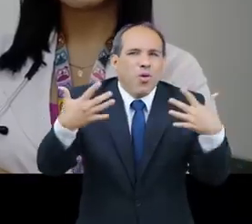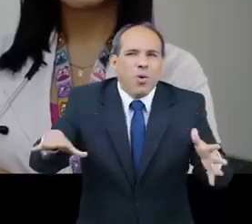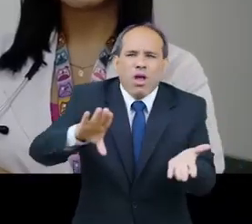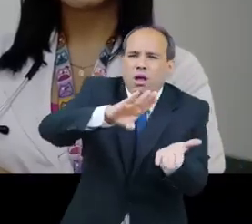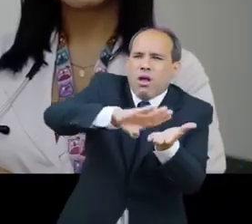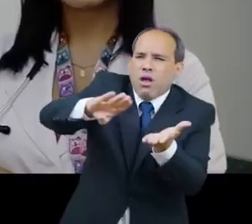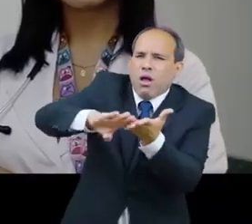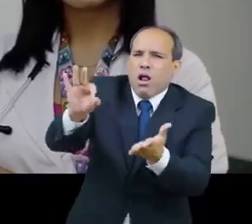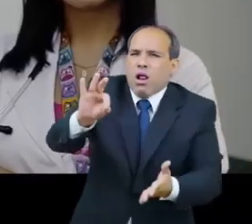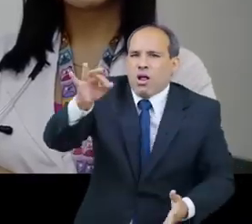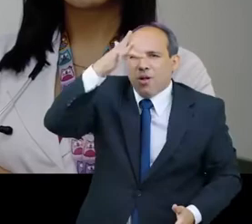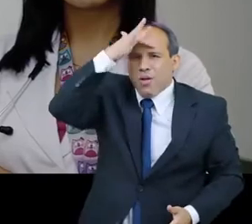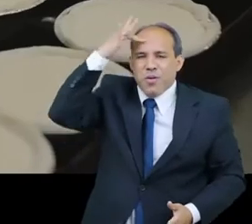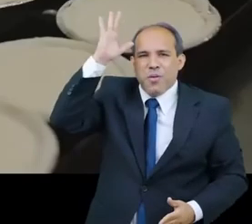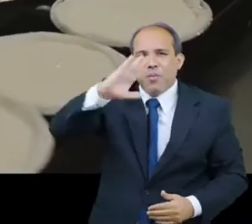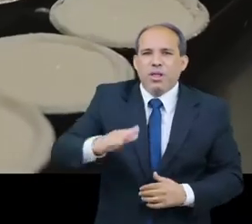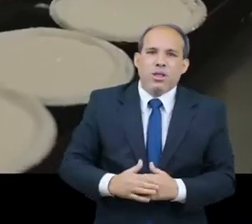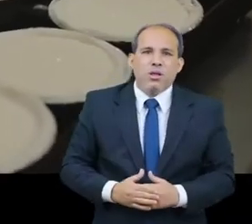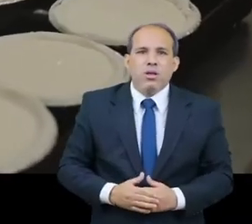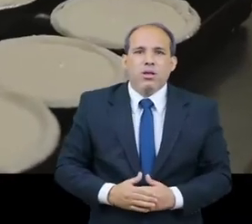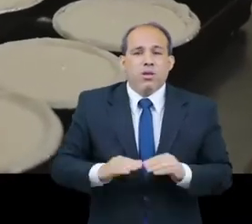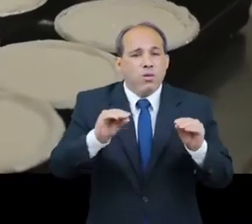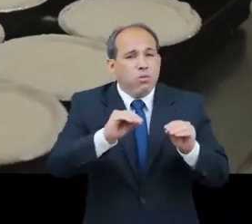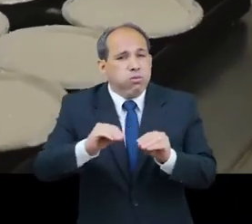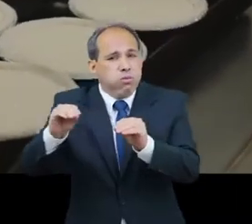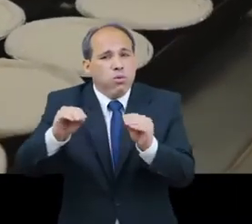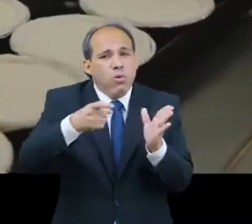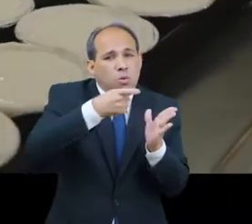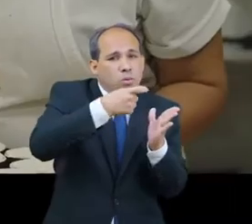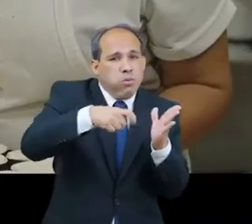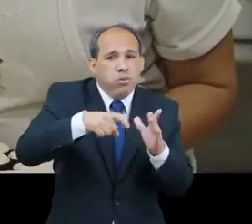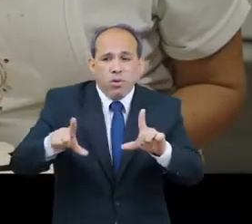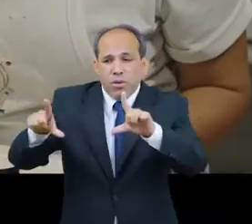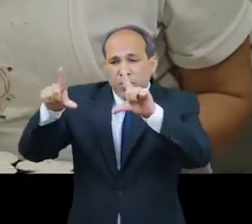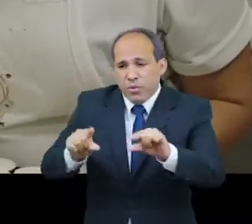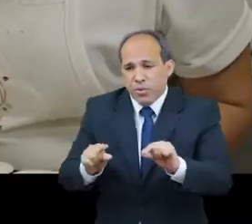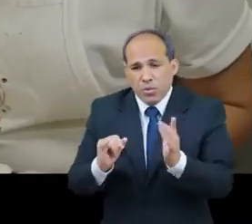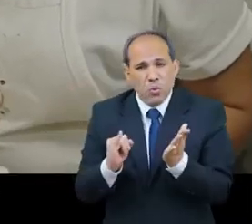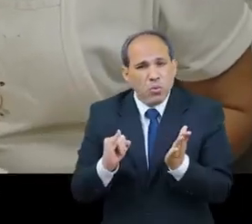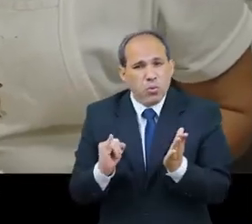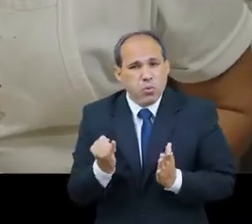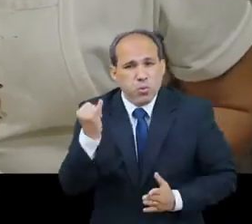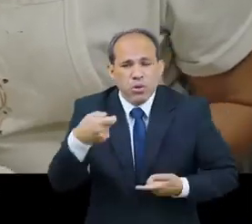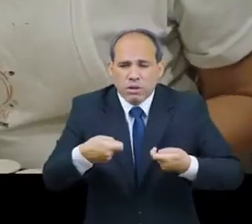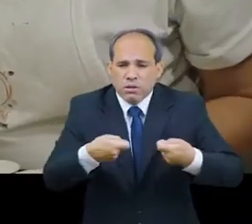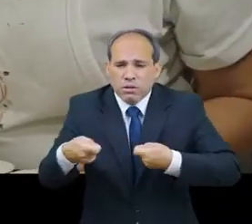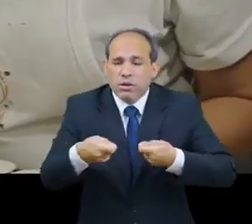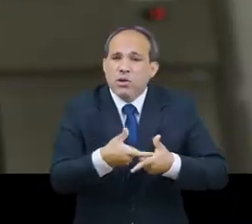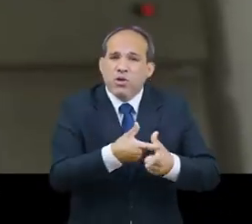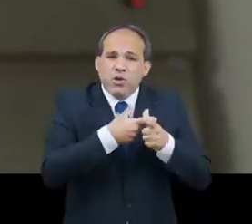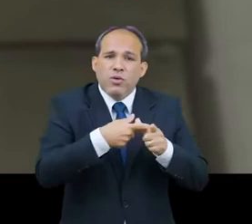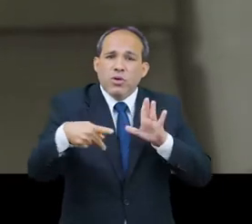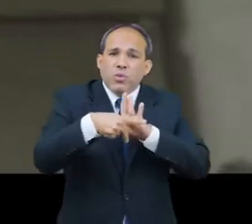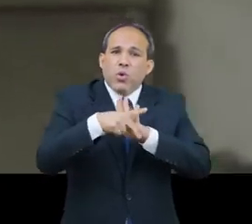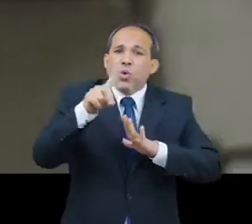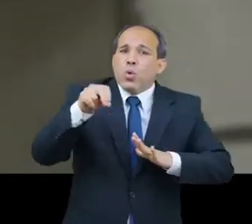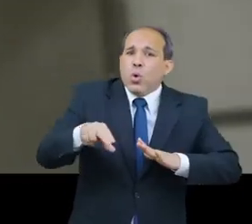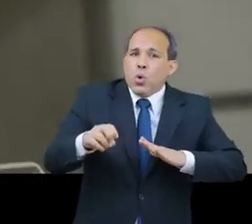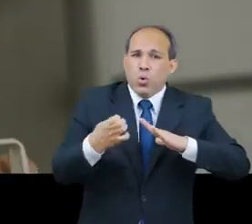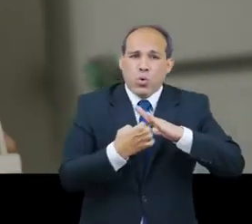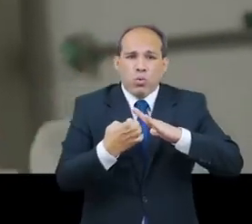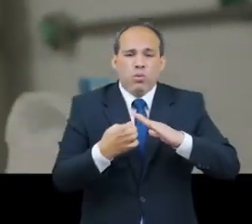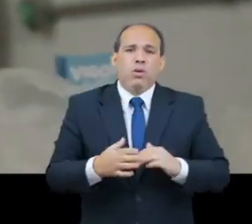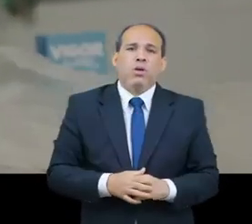fique para trás. Suspensão de tributos. Diminuição de juros e negociação de dívidas para os